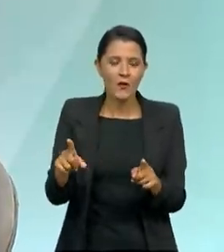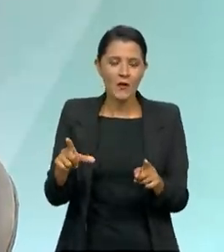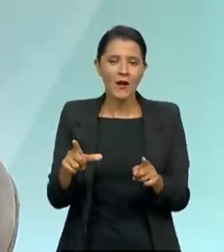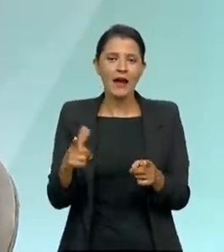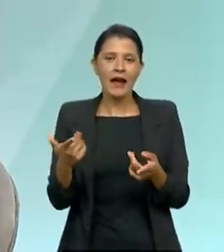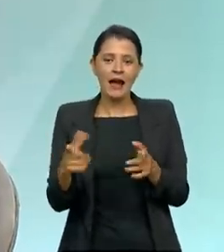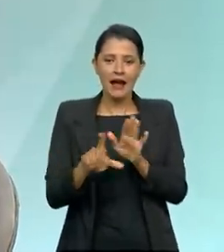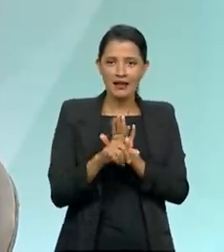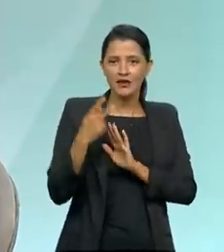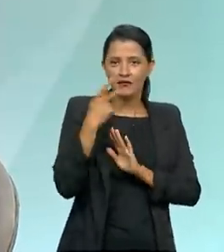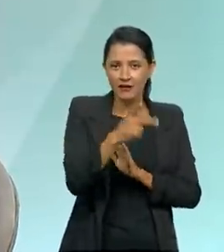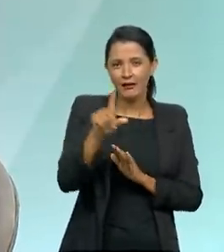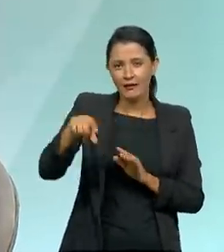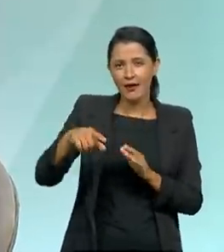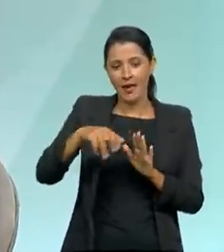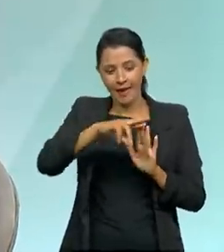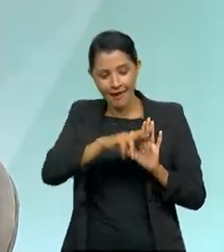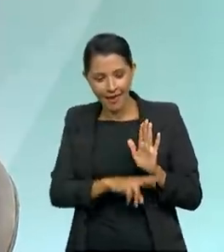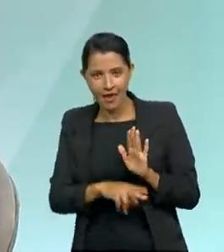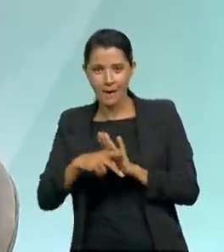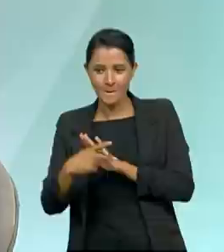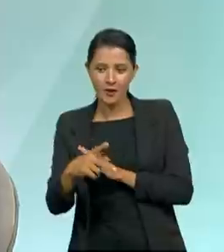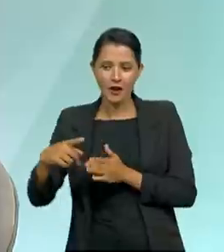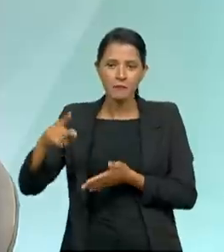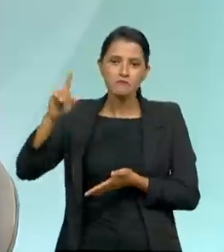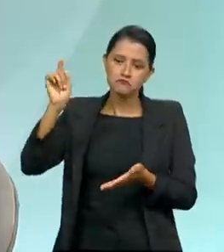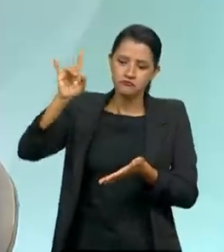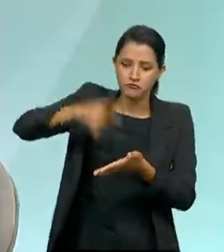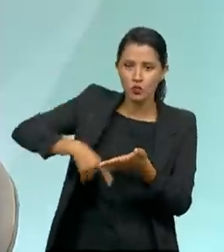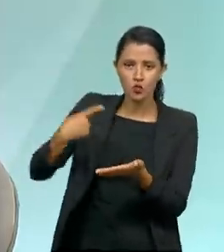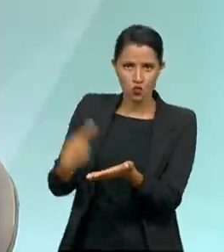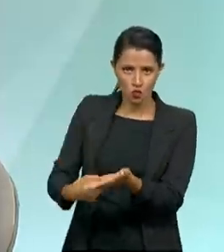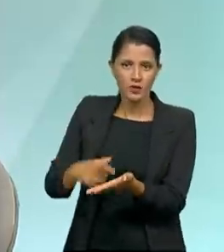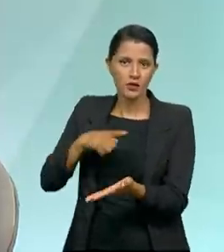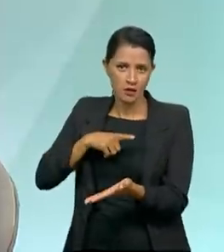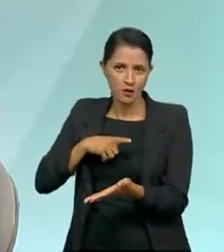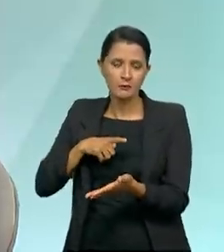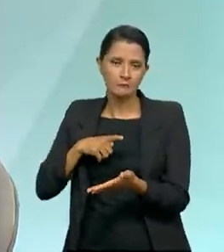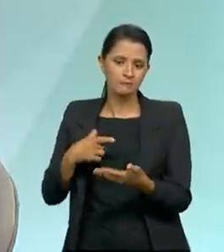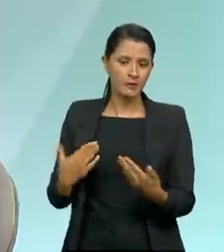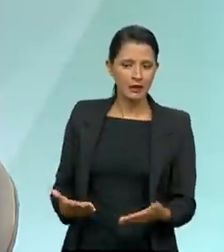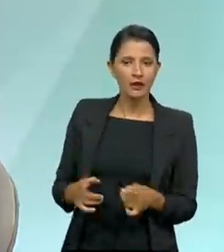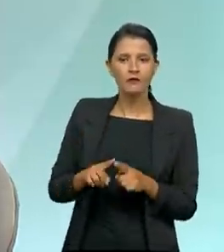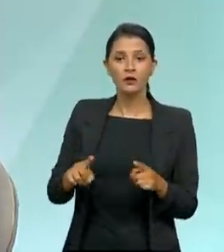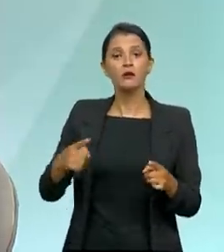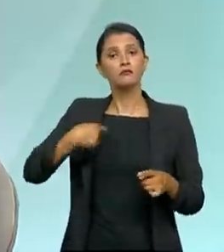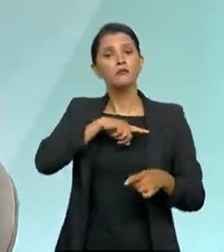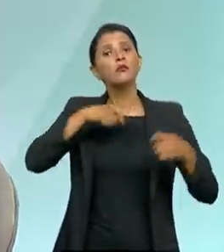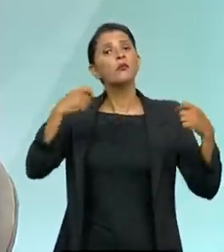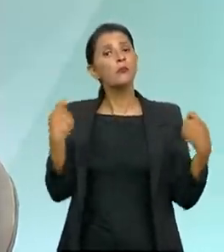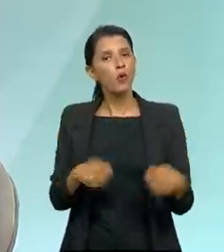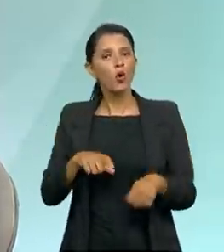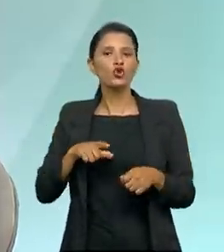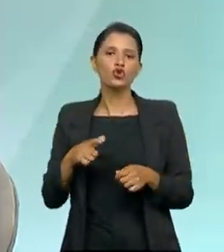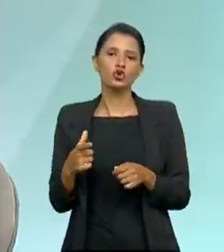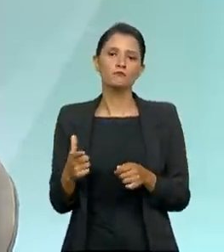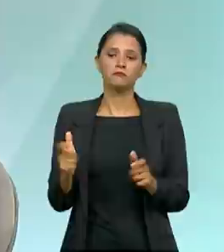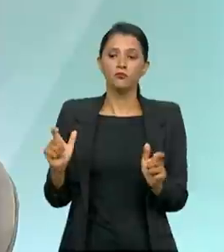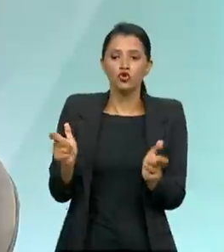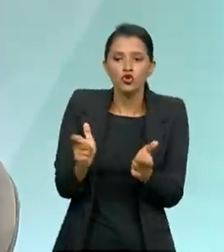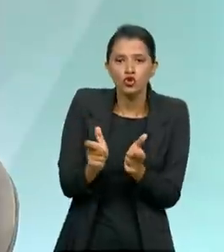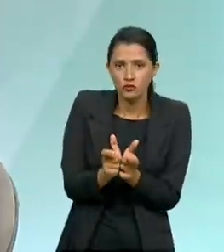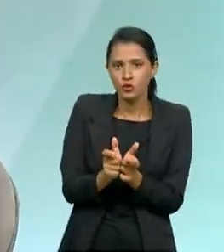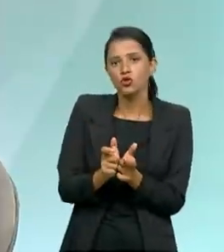lei amarra como critérios para se fechar um acordo de leniência, a gente pode atenuar as sanções